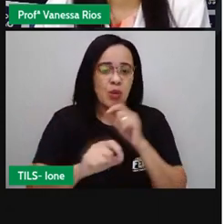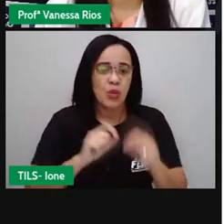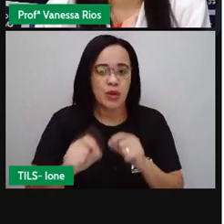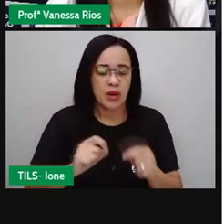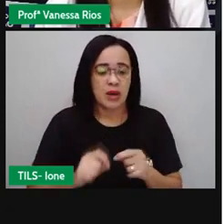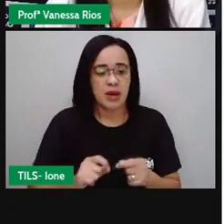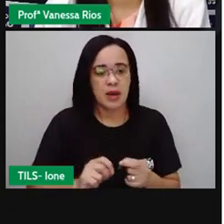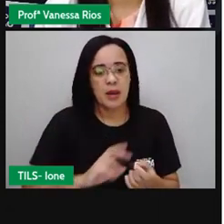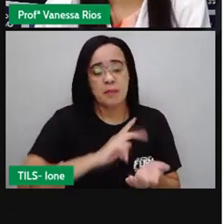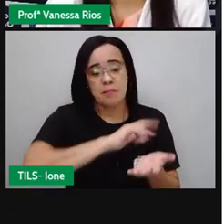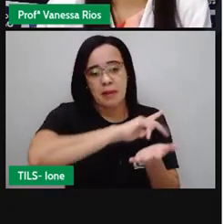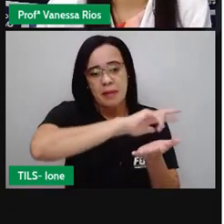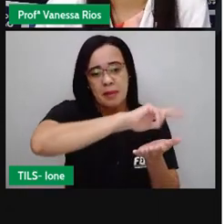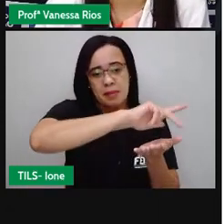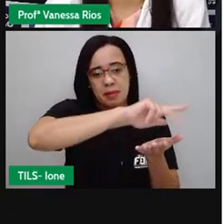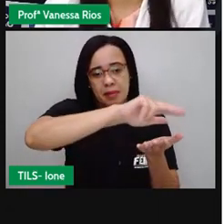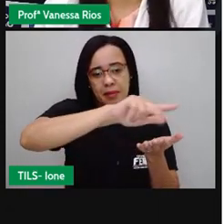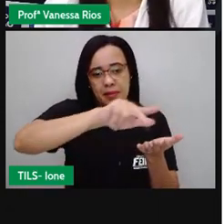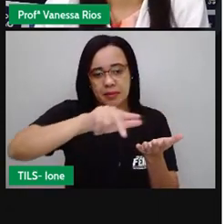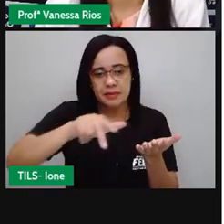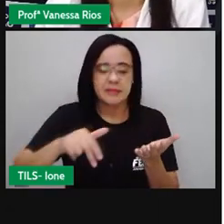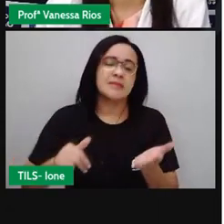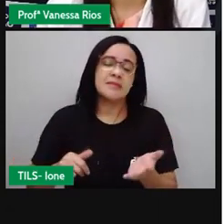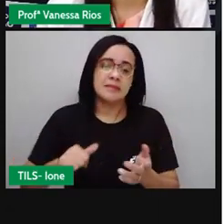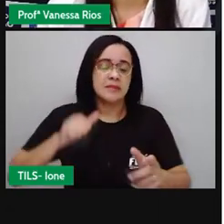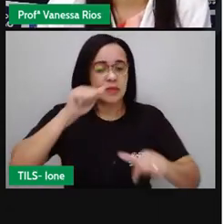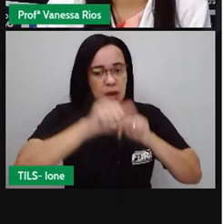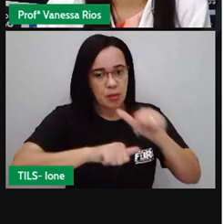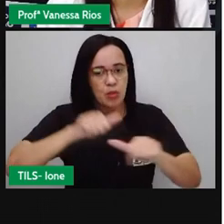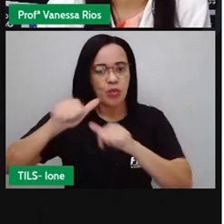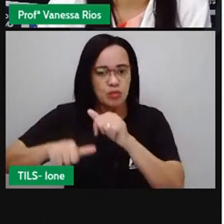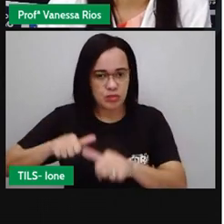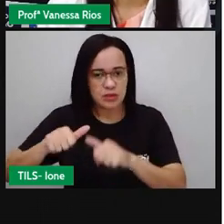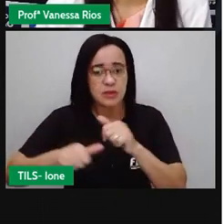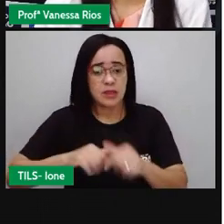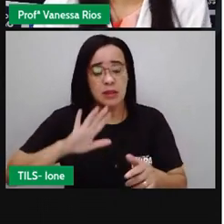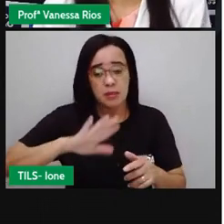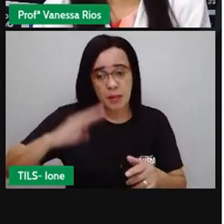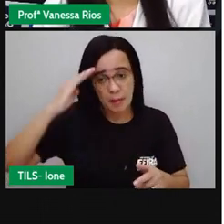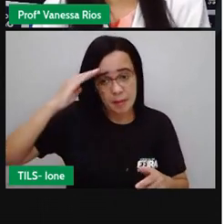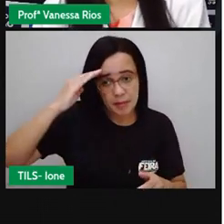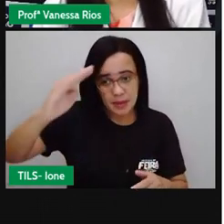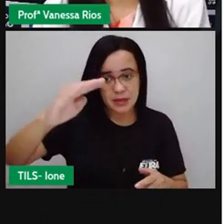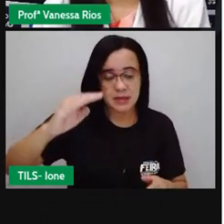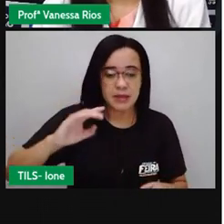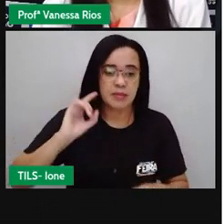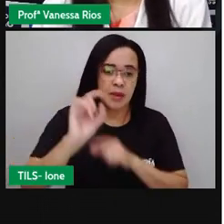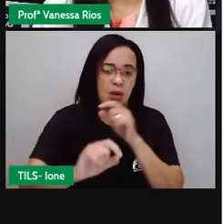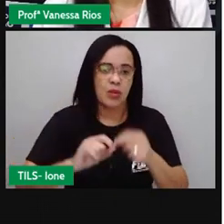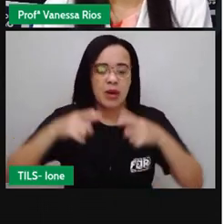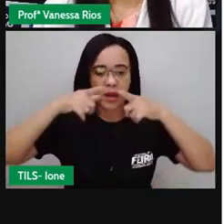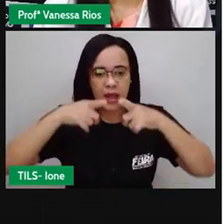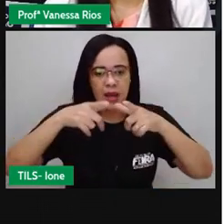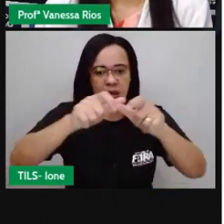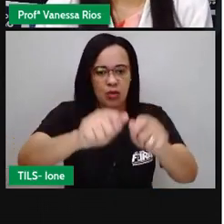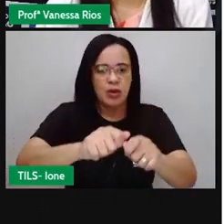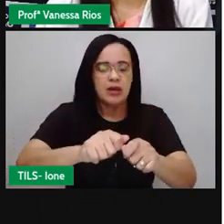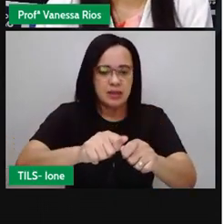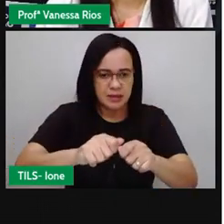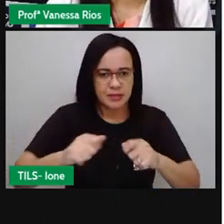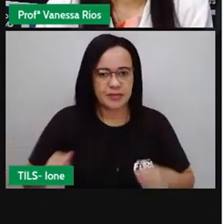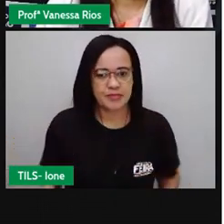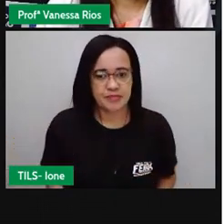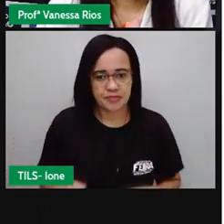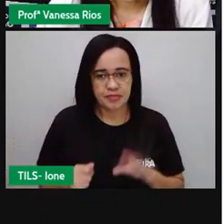diferenças aí principalmente relacionada dá o pé do predomínio aí das linguagens enquanto o cartoon